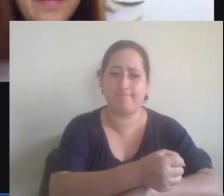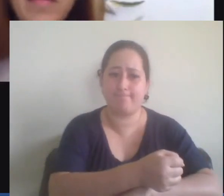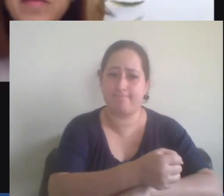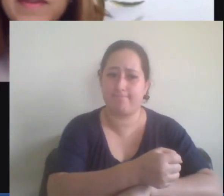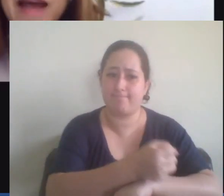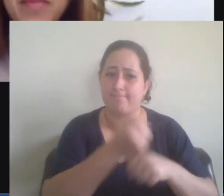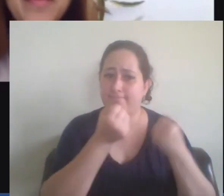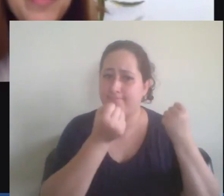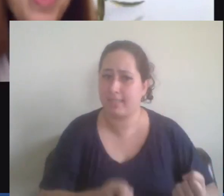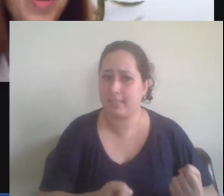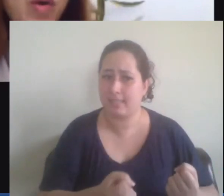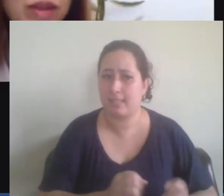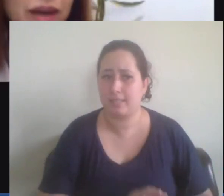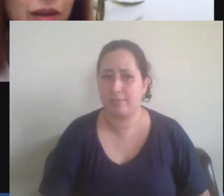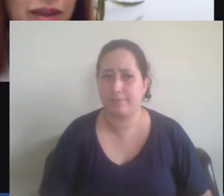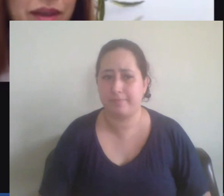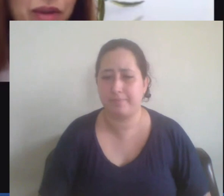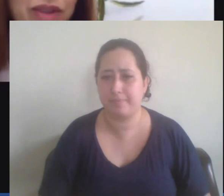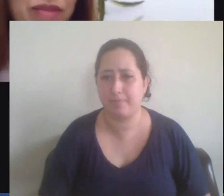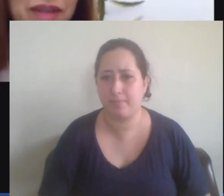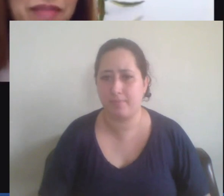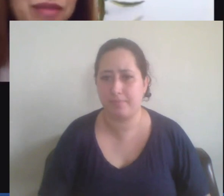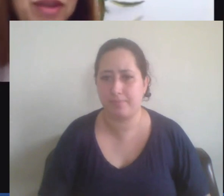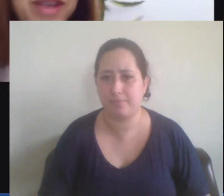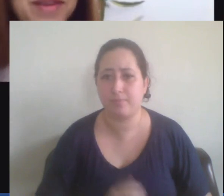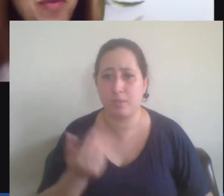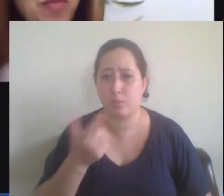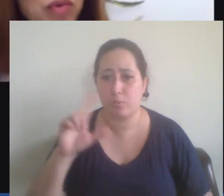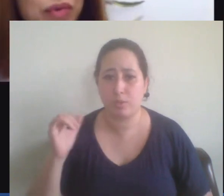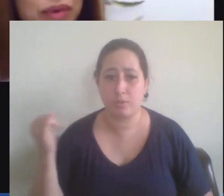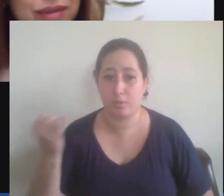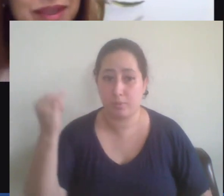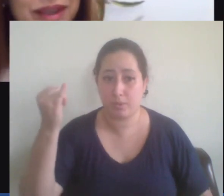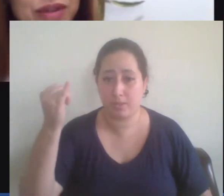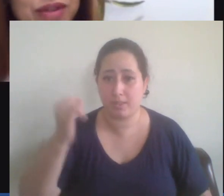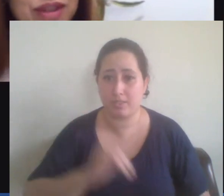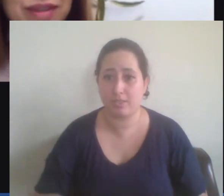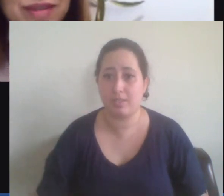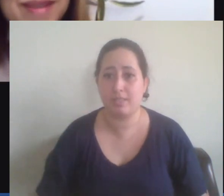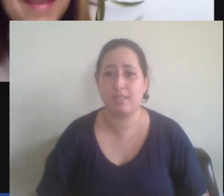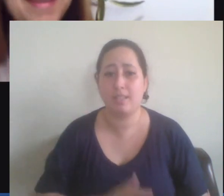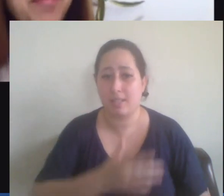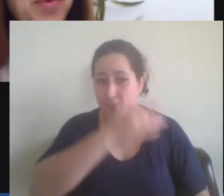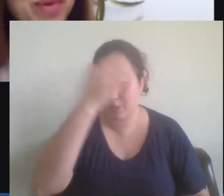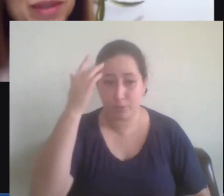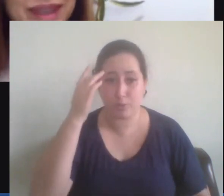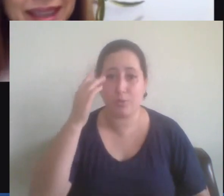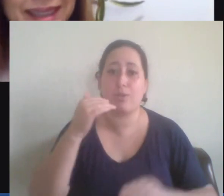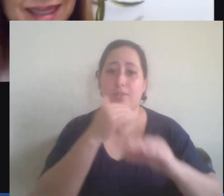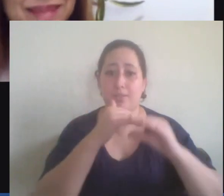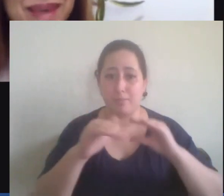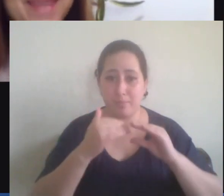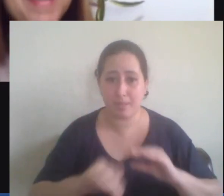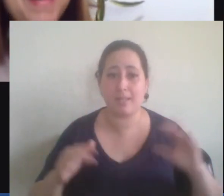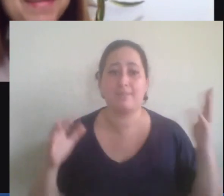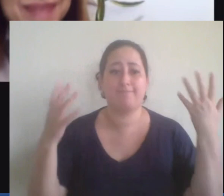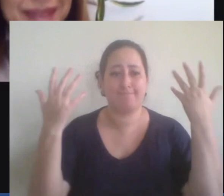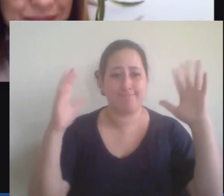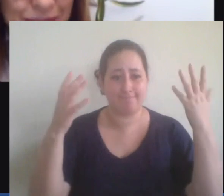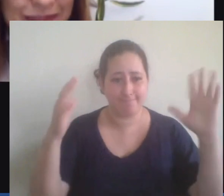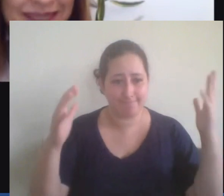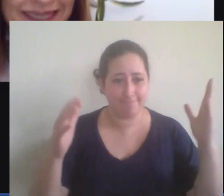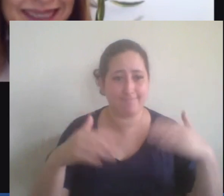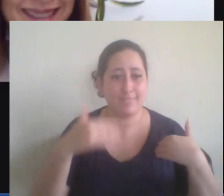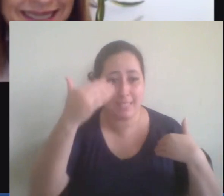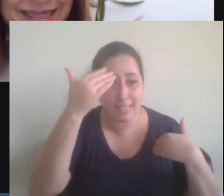então vamos lá professor outra coisa que é importante lembrar que o senhor recebeu muitos elogios e muitos agradecimentos da